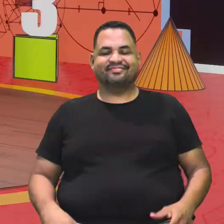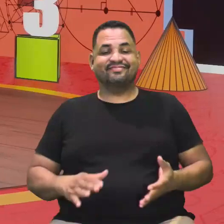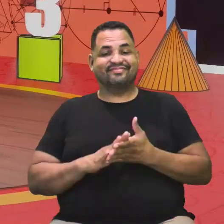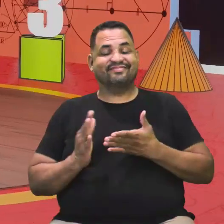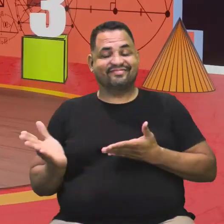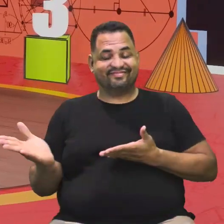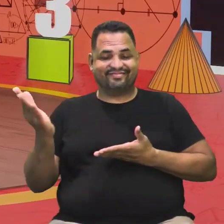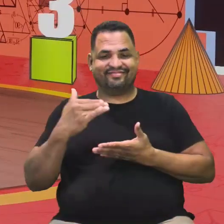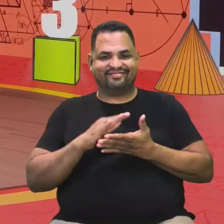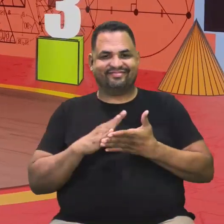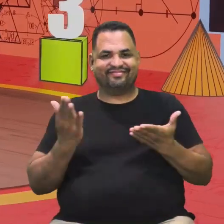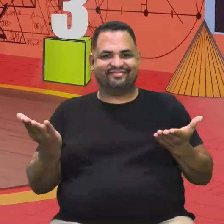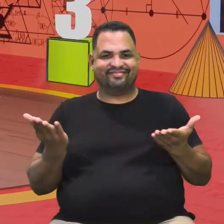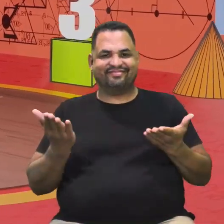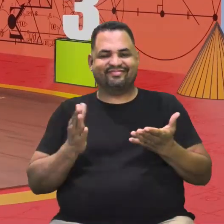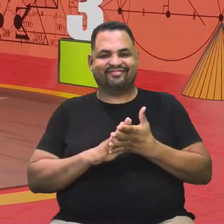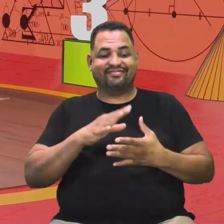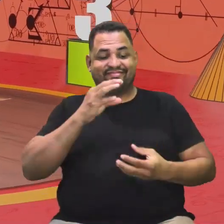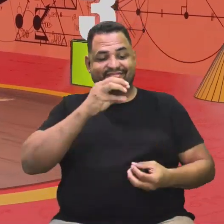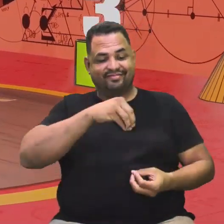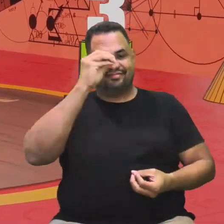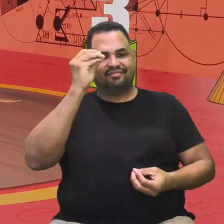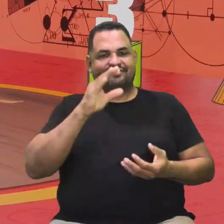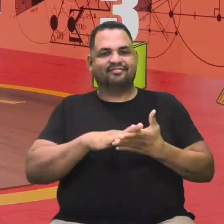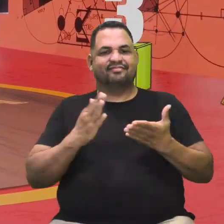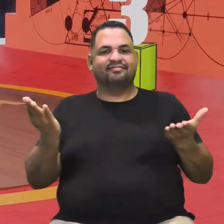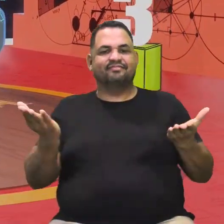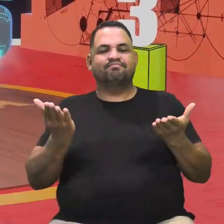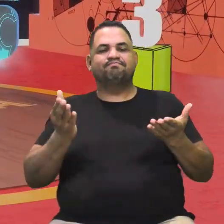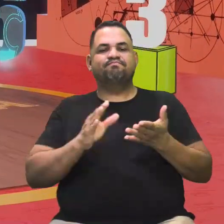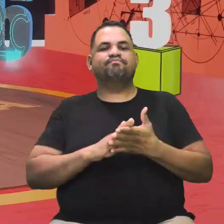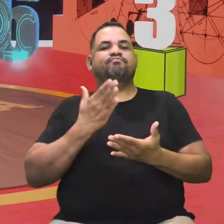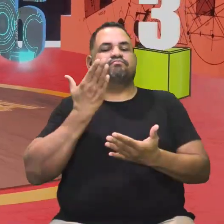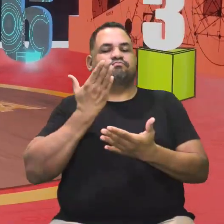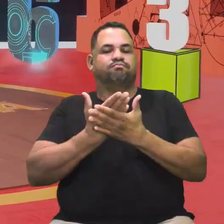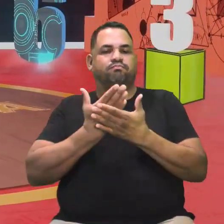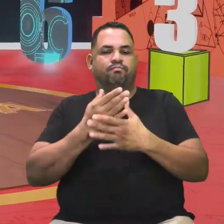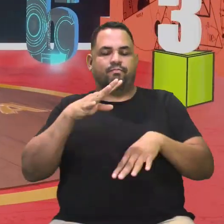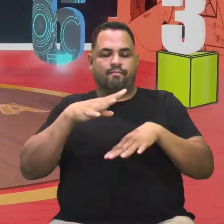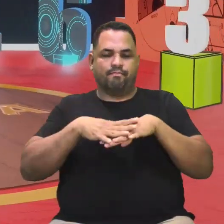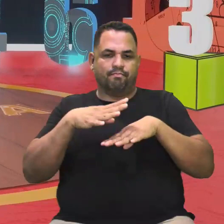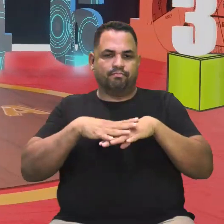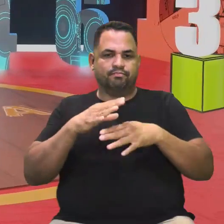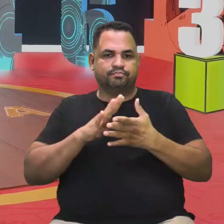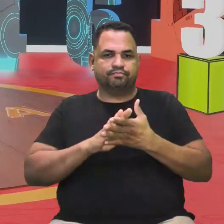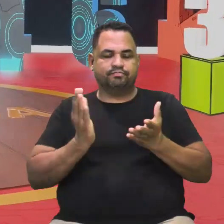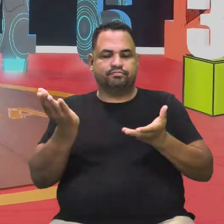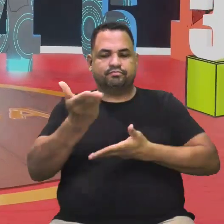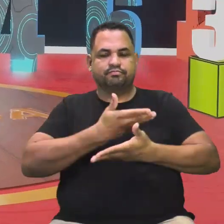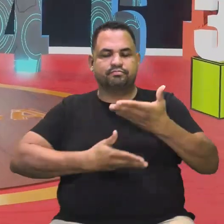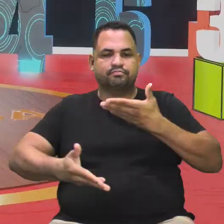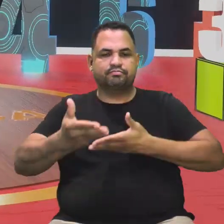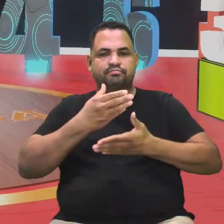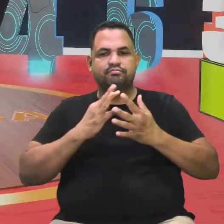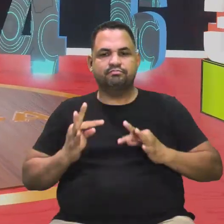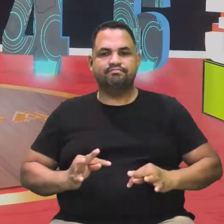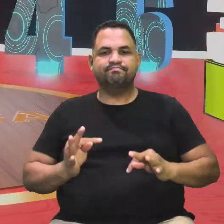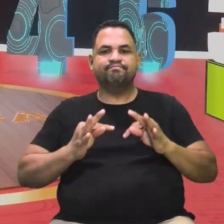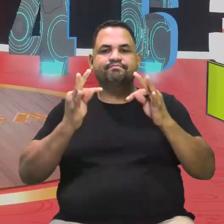E vamos que vamos e na mágica da coisa, estamos aqui para mais uma aula matemática da mediação